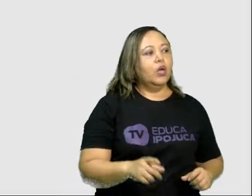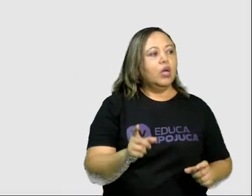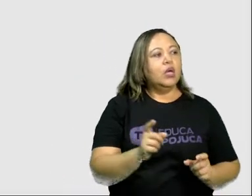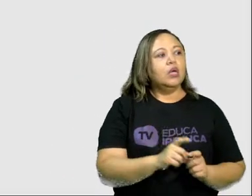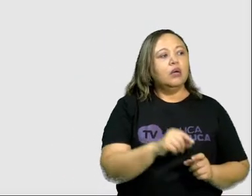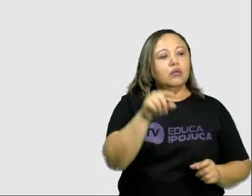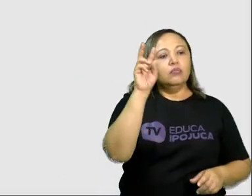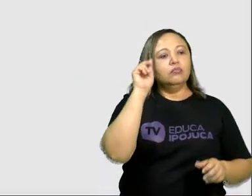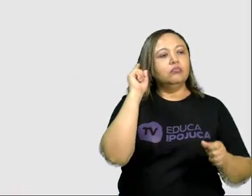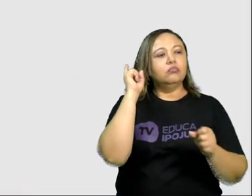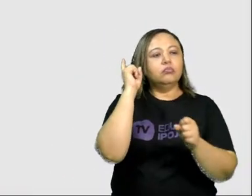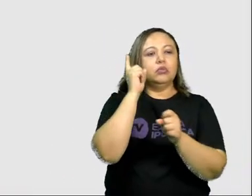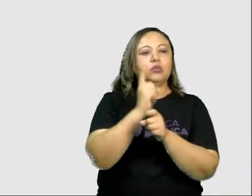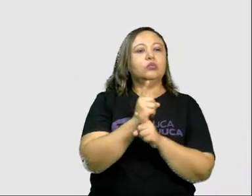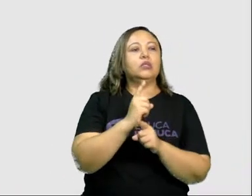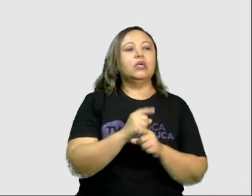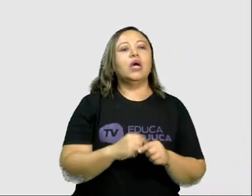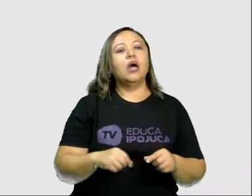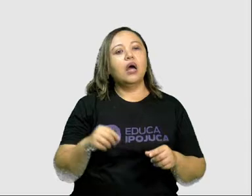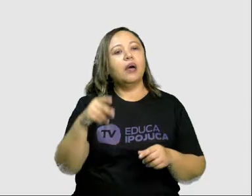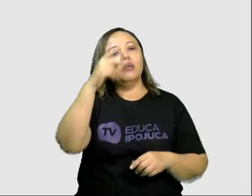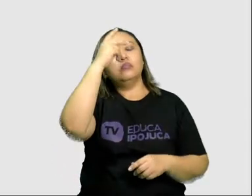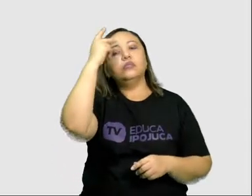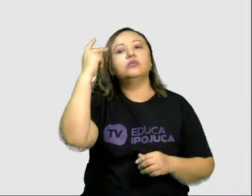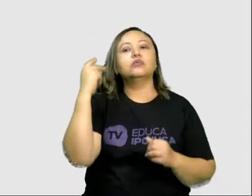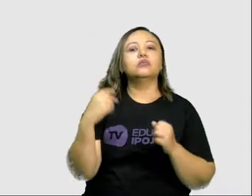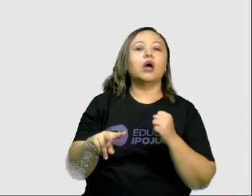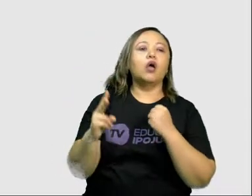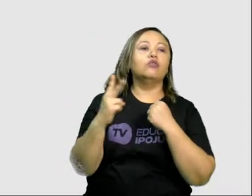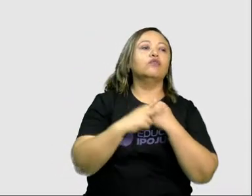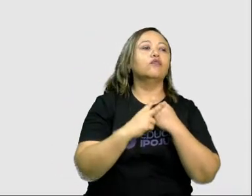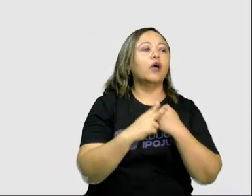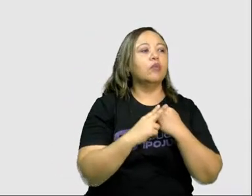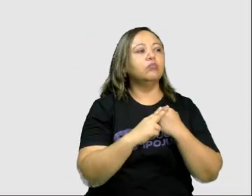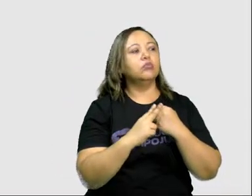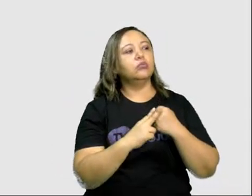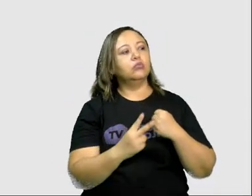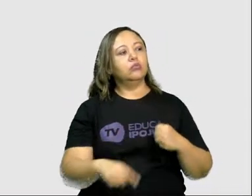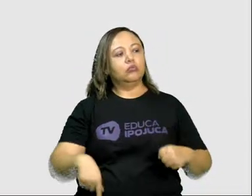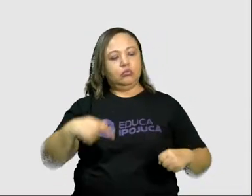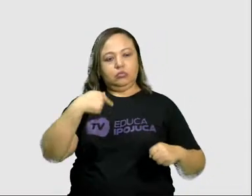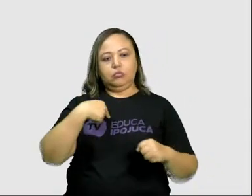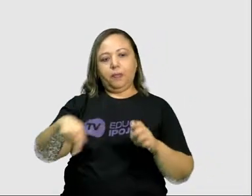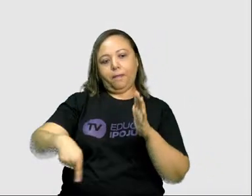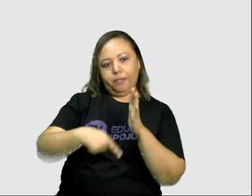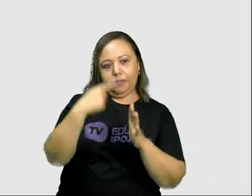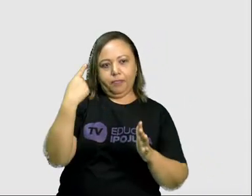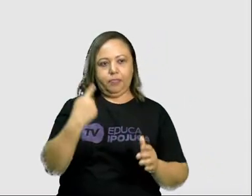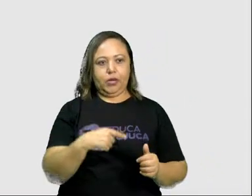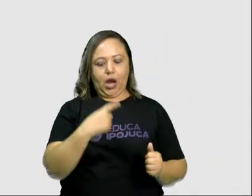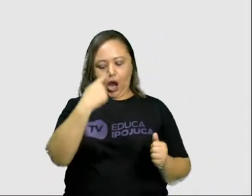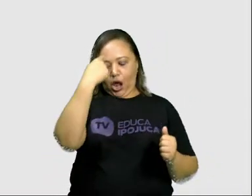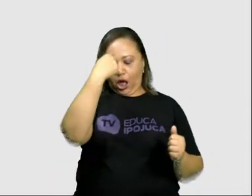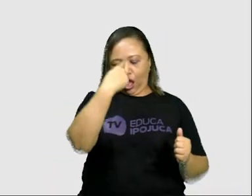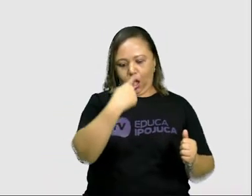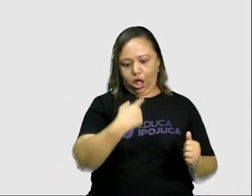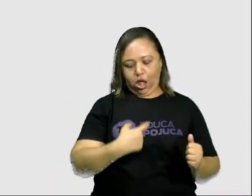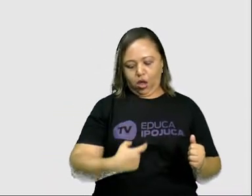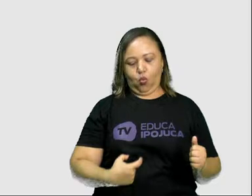verbo? Pessoas verbais. Primeira pessoa, sou eu. Eu.